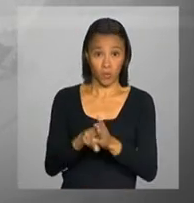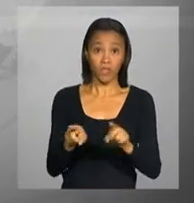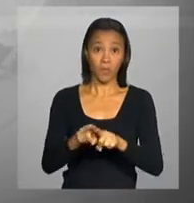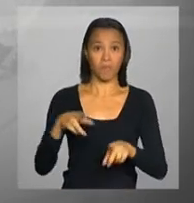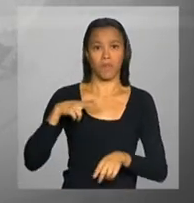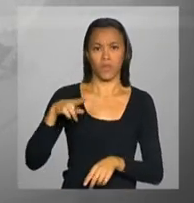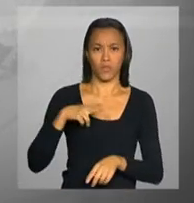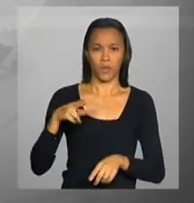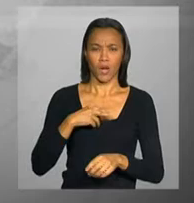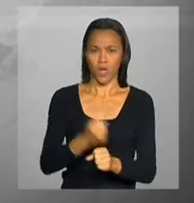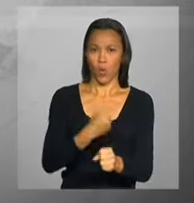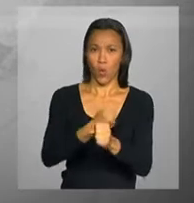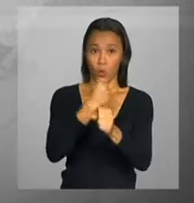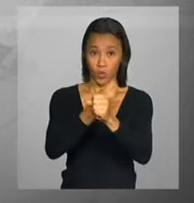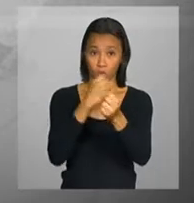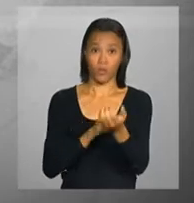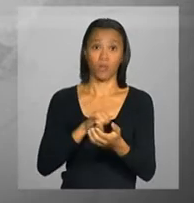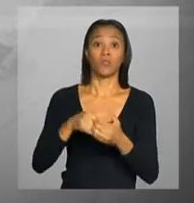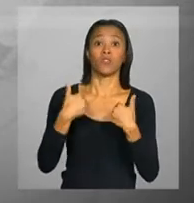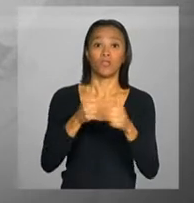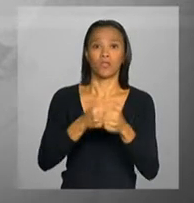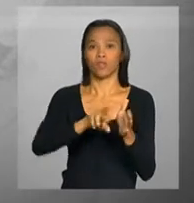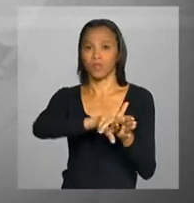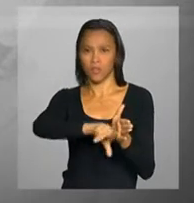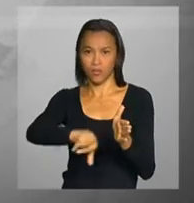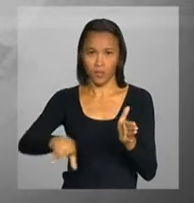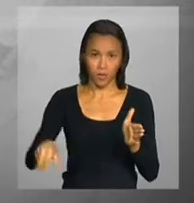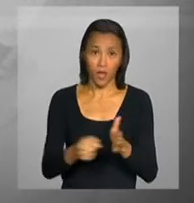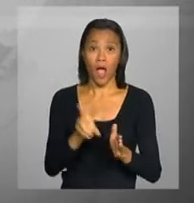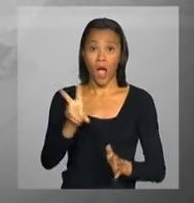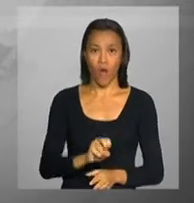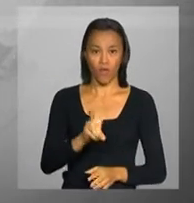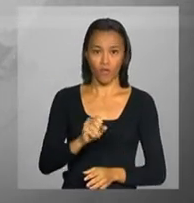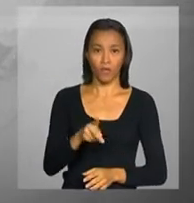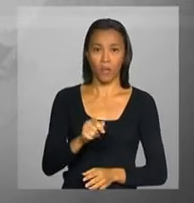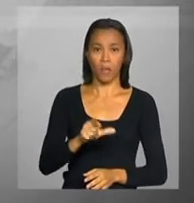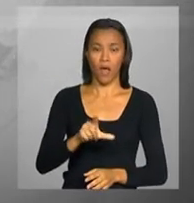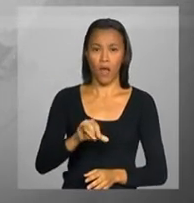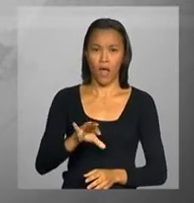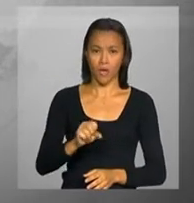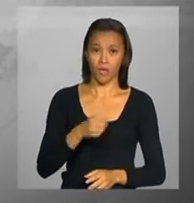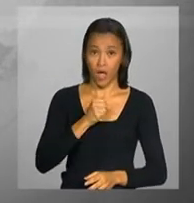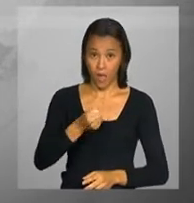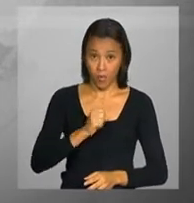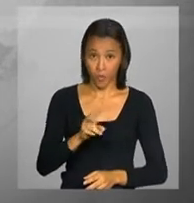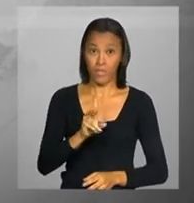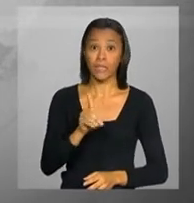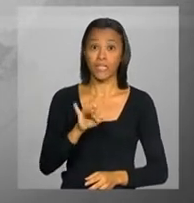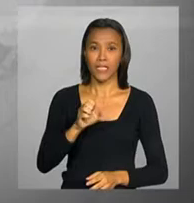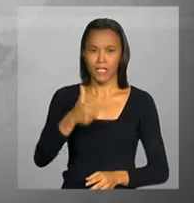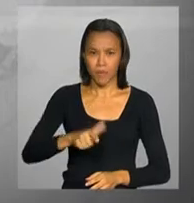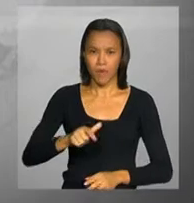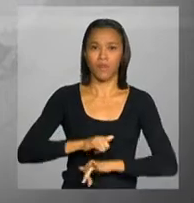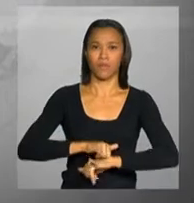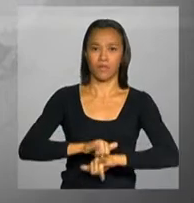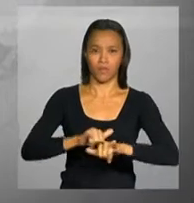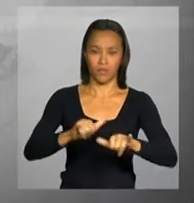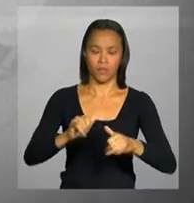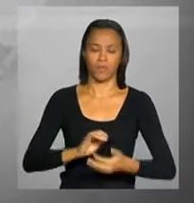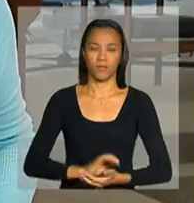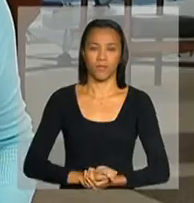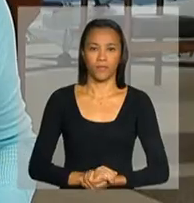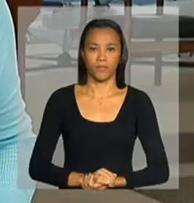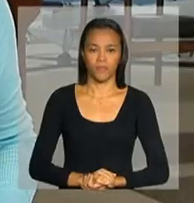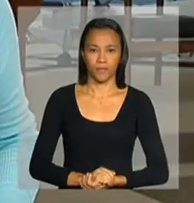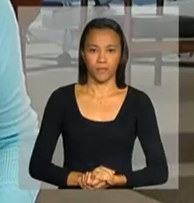privados em infraestrutura de transportes. Ao vivo do Palácio do Planalto, a repórter Daniela Almeida tem outras informações.